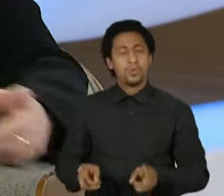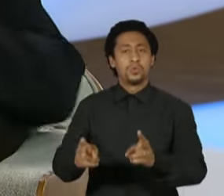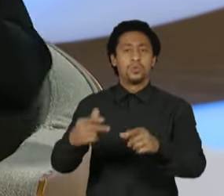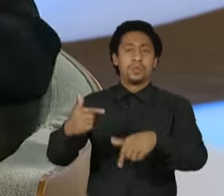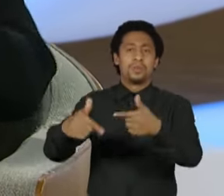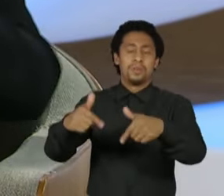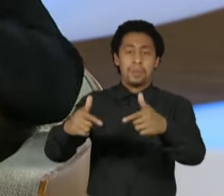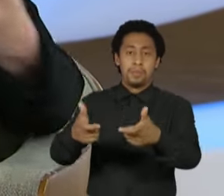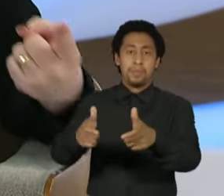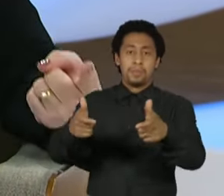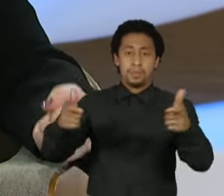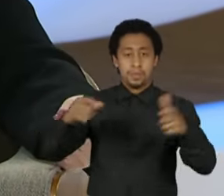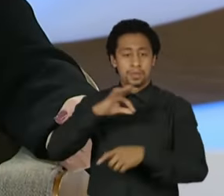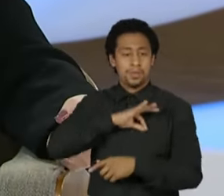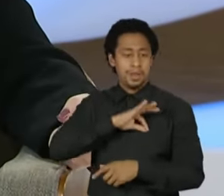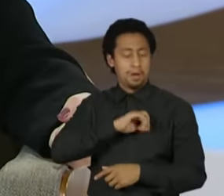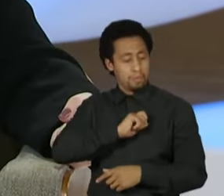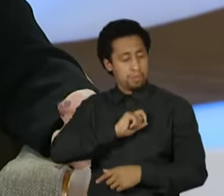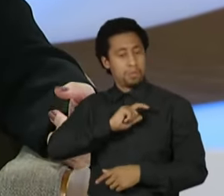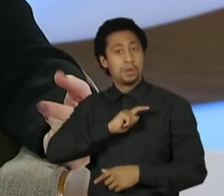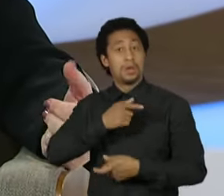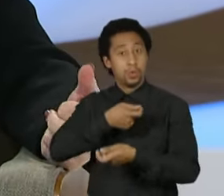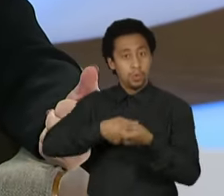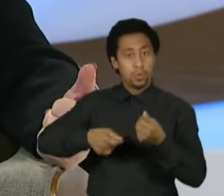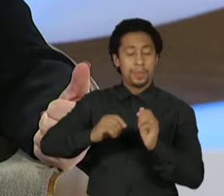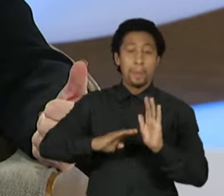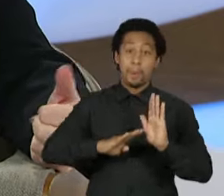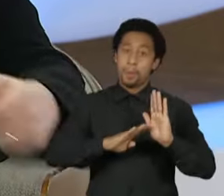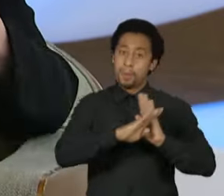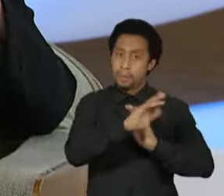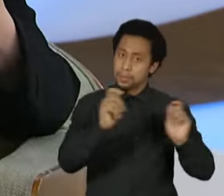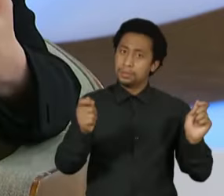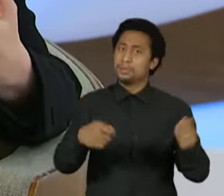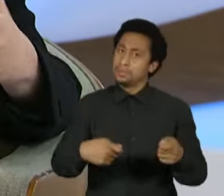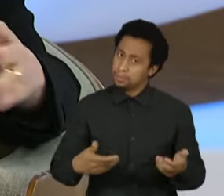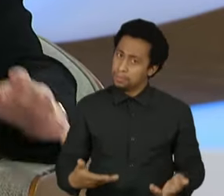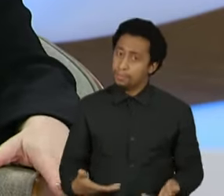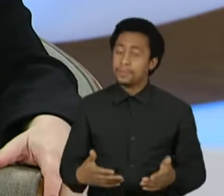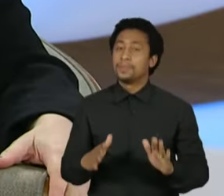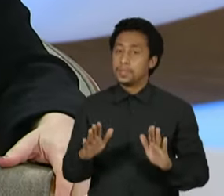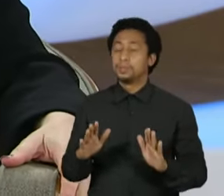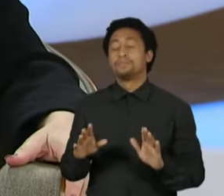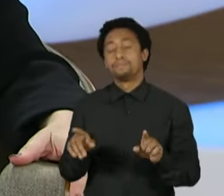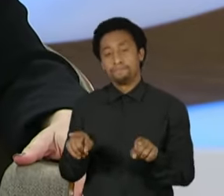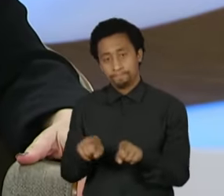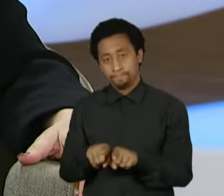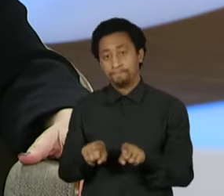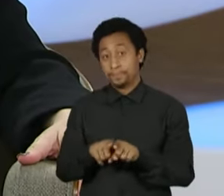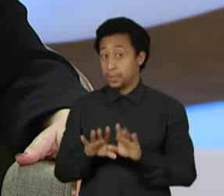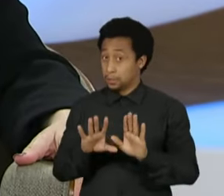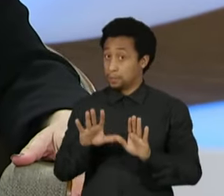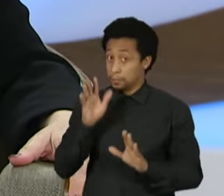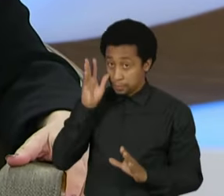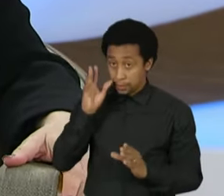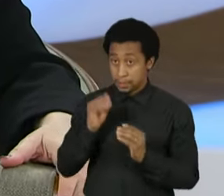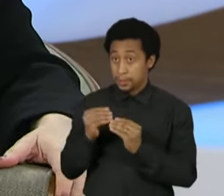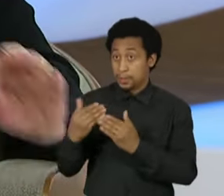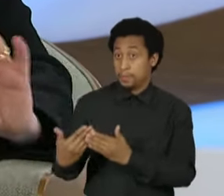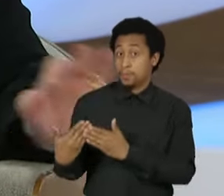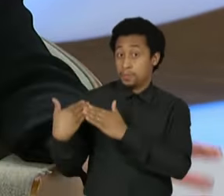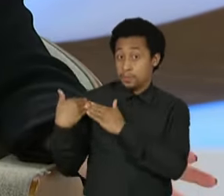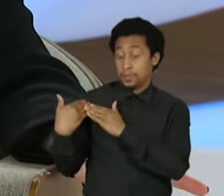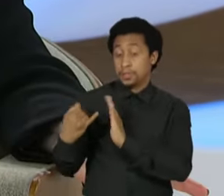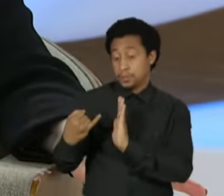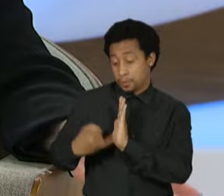emprego e renda. E isso faz com que a economia volte a crescer. Paralelo a isso, eu sim, eu entendo que a responsabilidade fiscal é